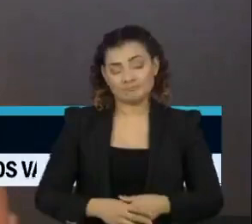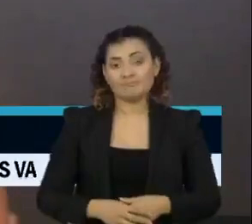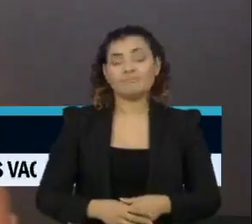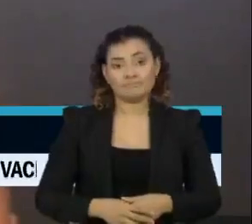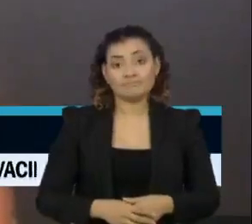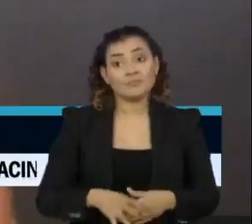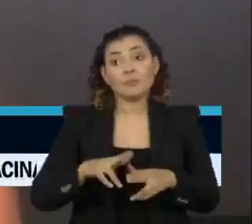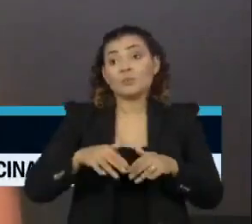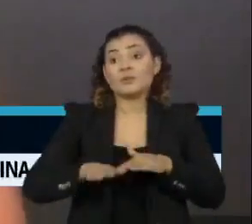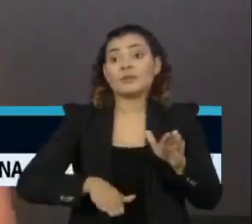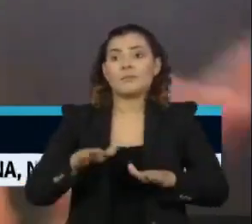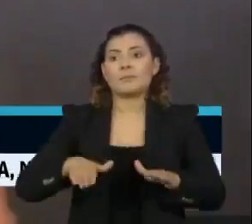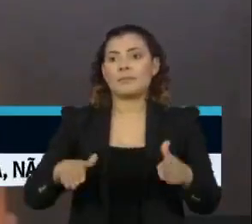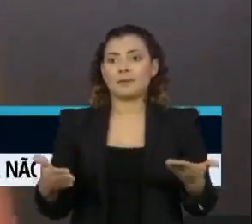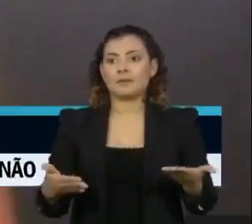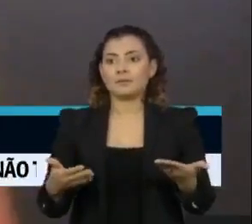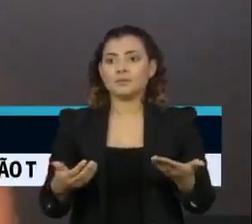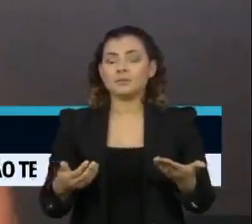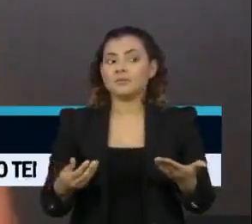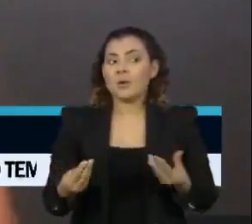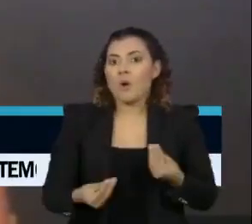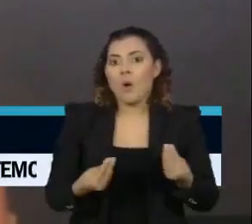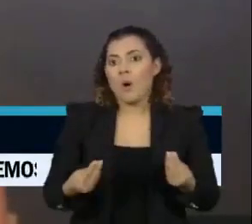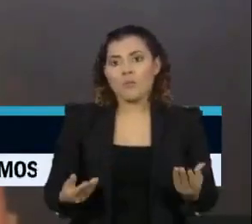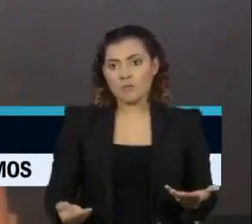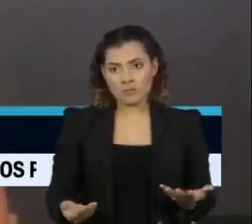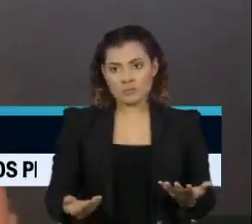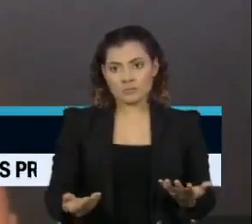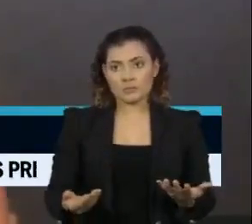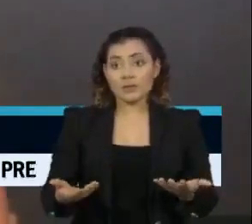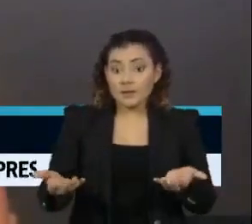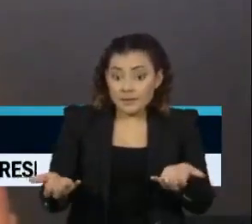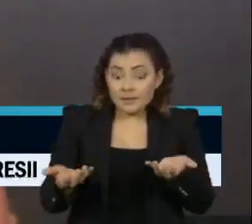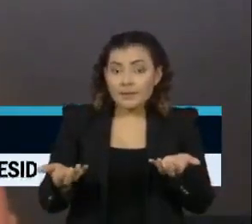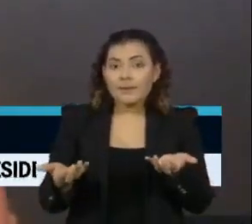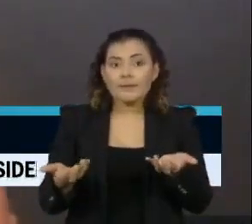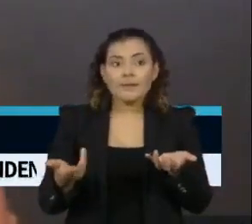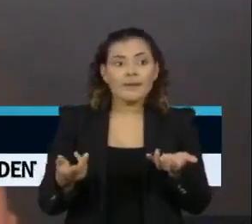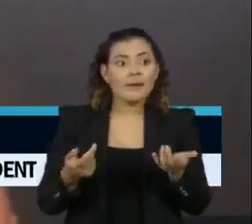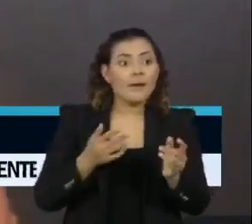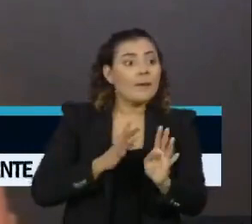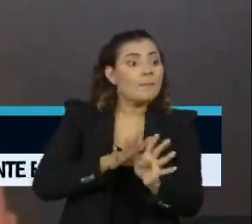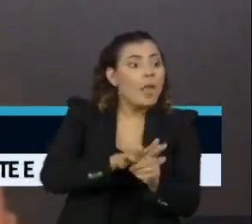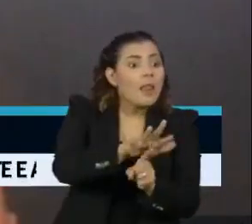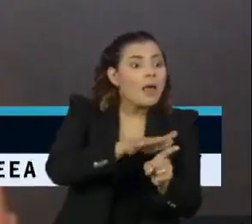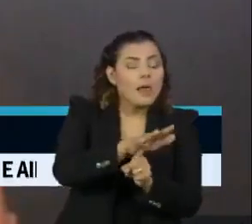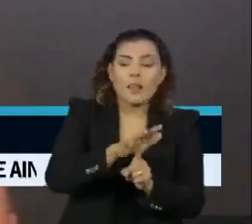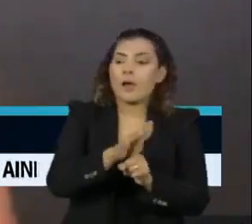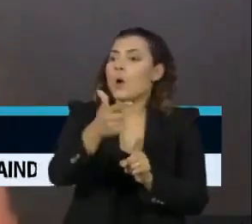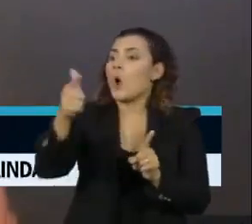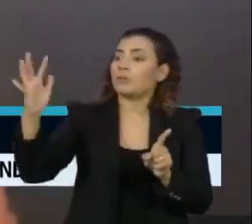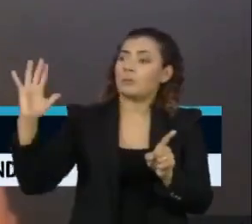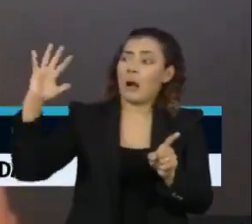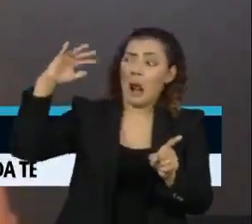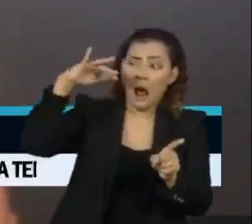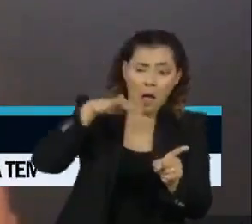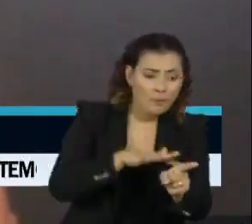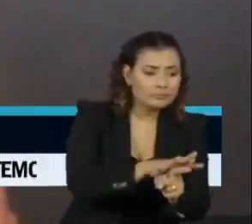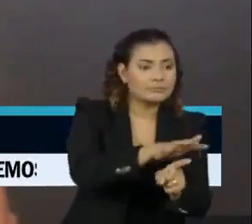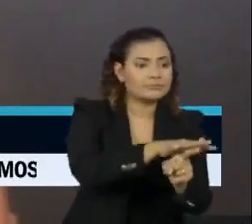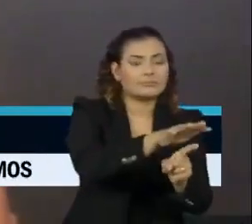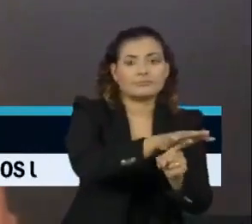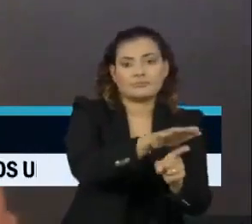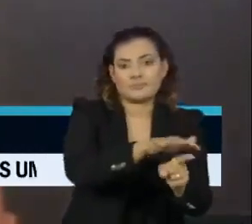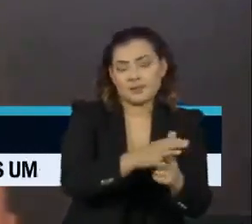alta. Tudo vai depender do quão grande é essa busca de pessoas de outros municípios. Mas vale dizer